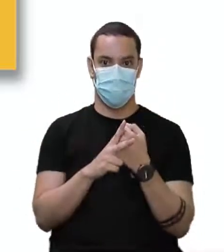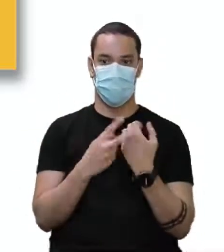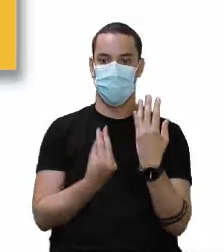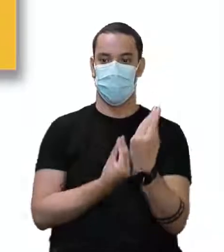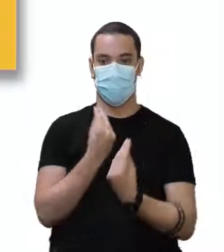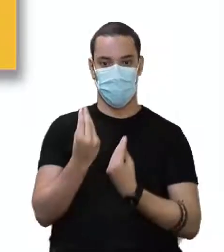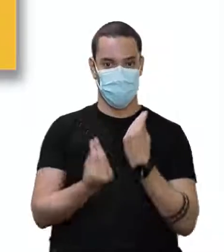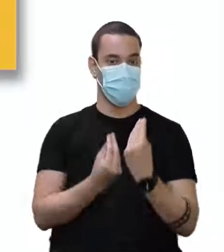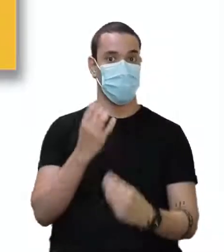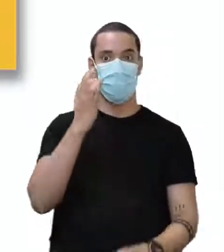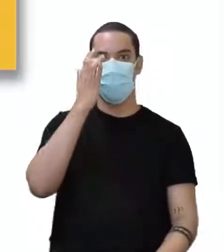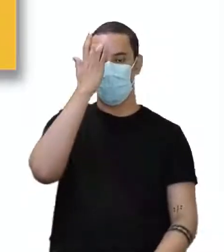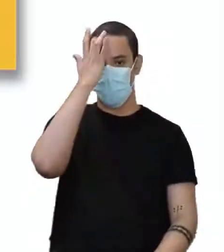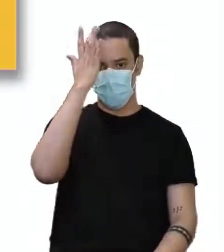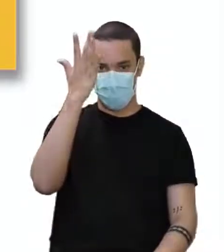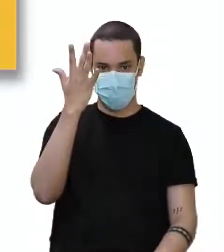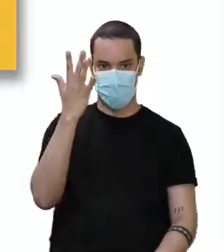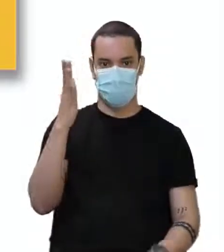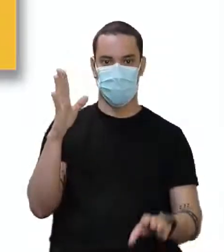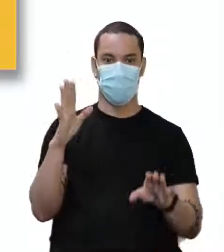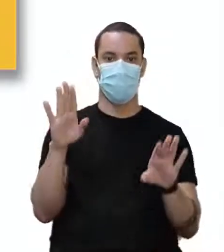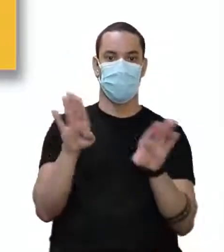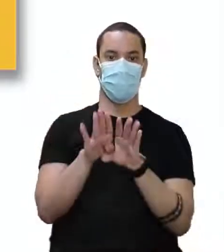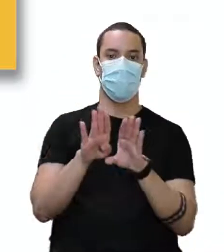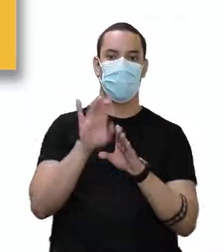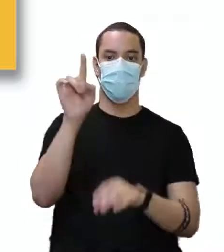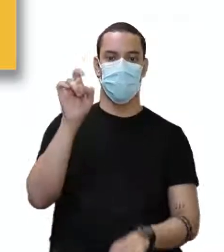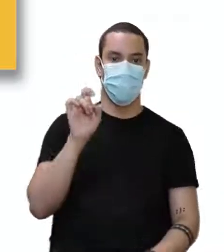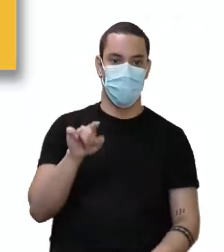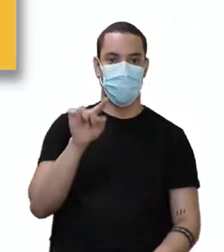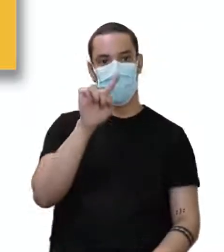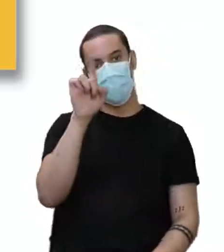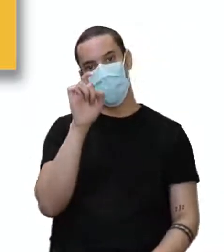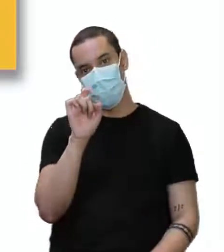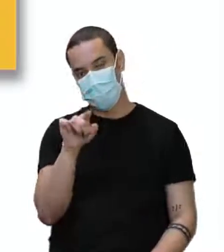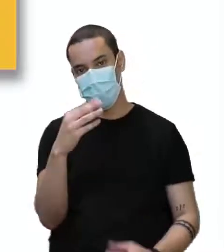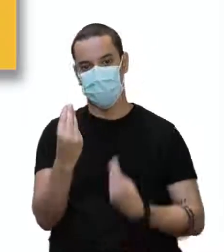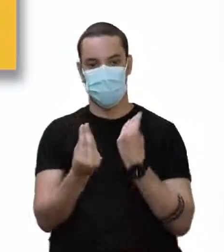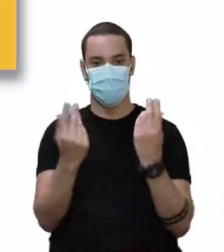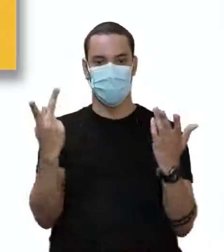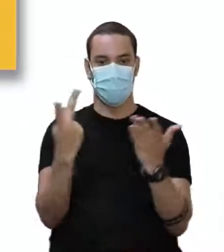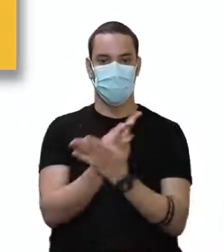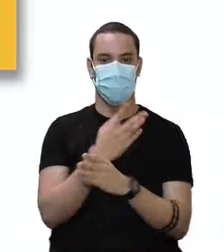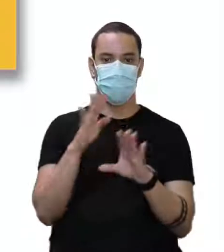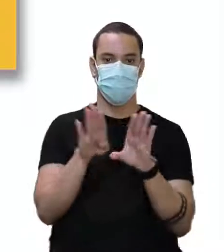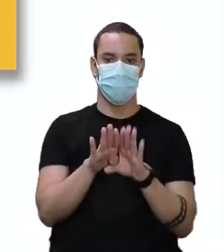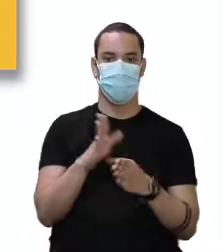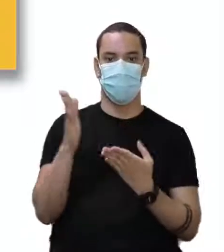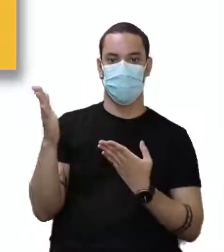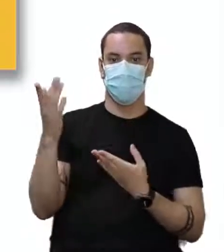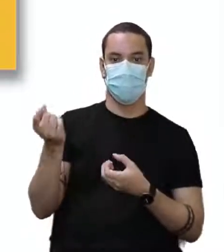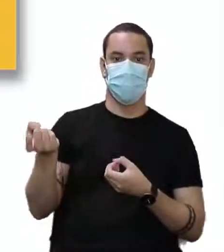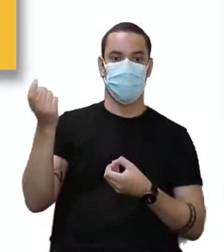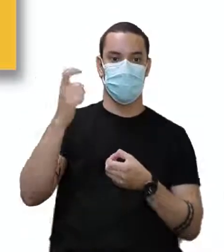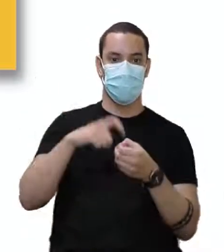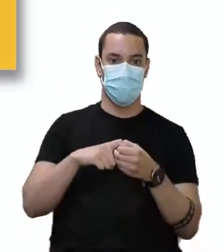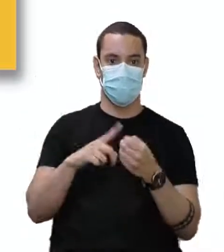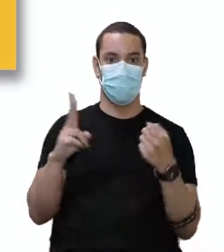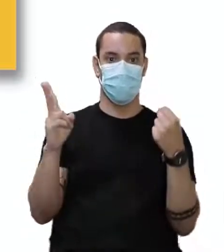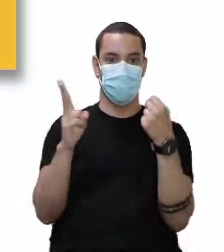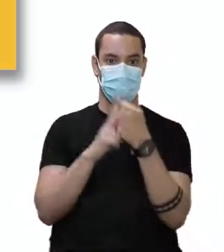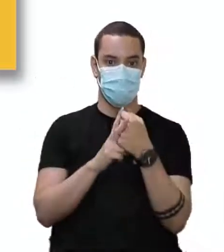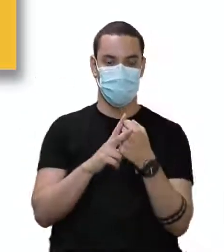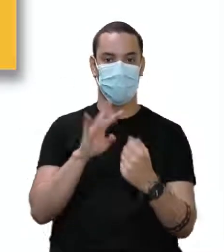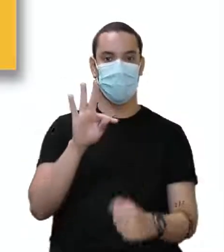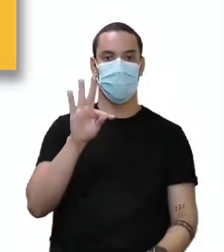continuous, que é fácil. Formas afirmativas, negativas, interrogativas. E aqui nós vamos voltar a usar o nosso famoso verbo